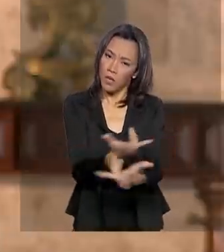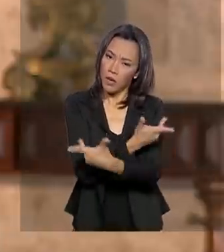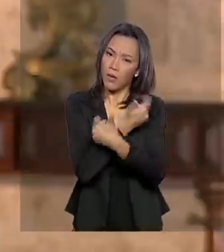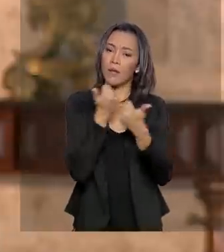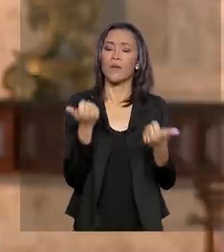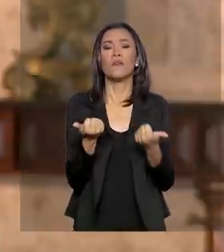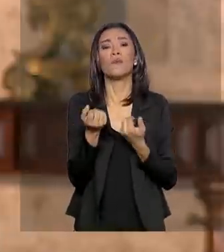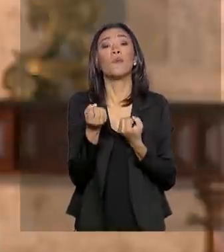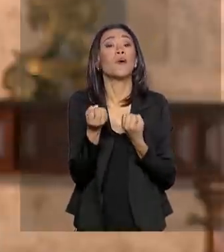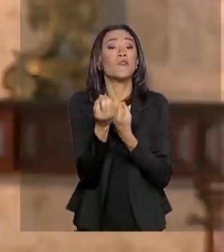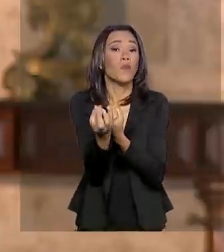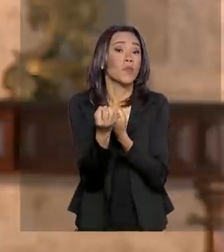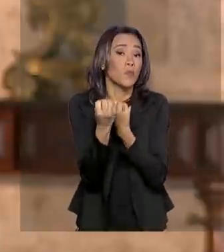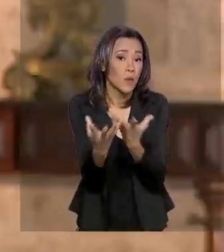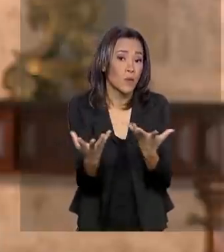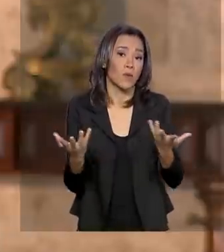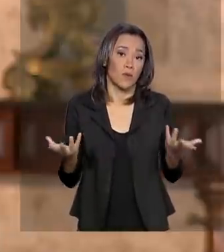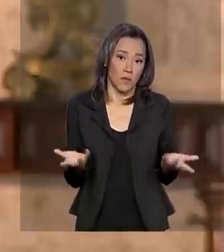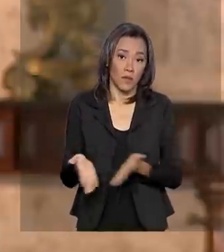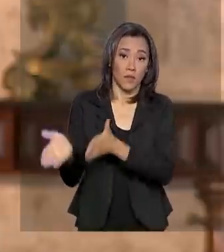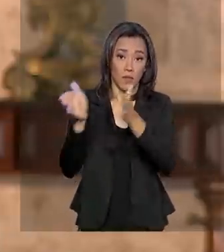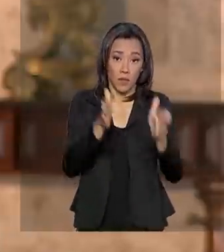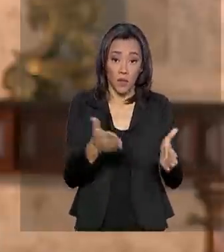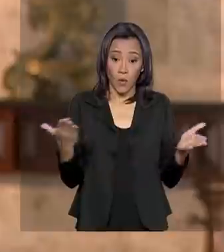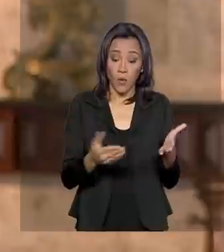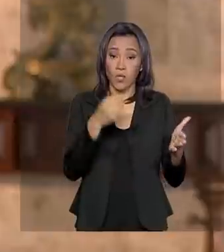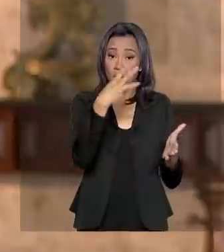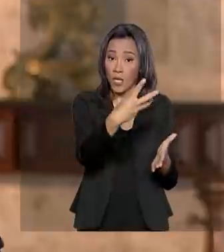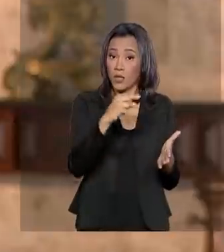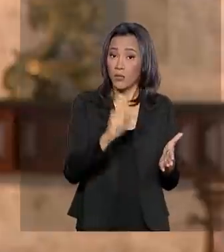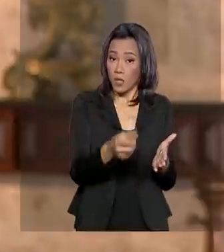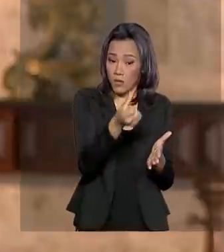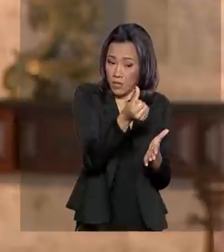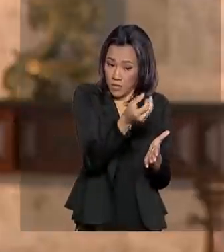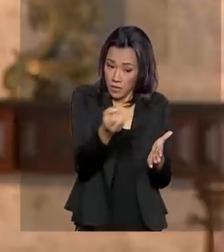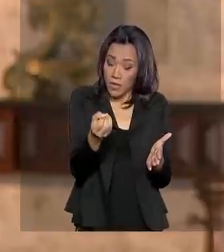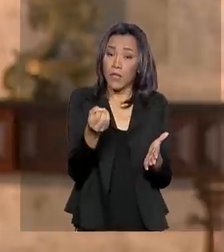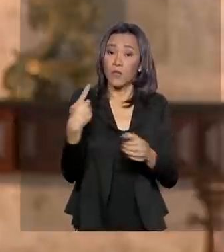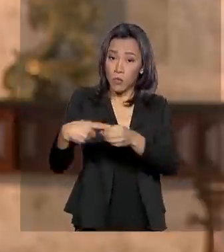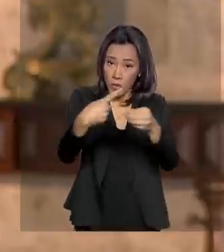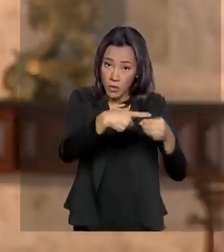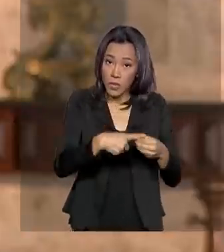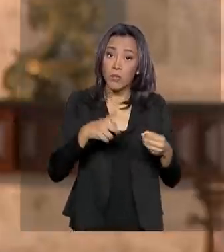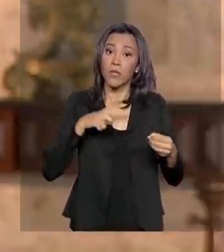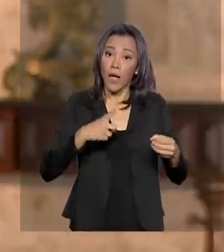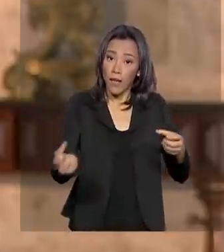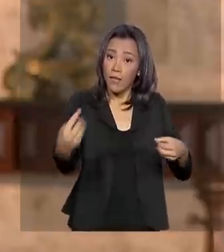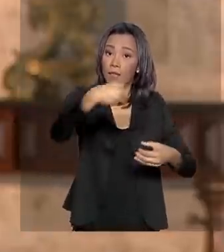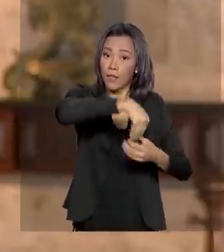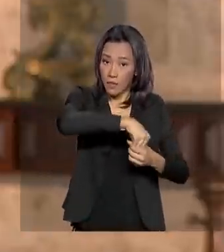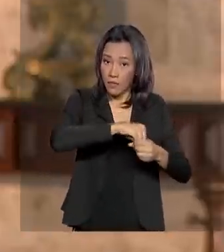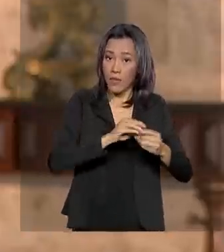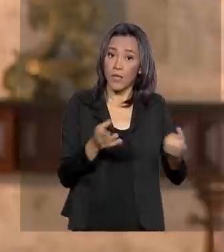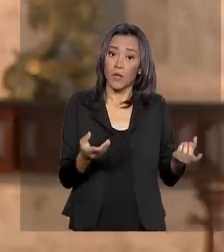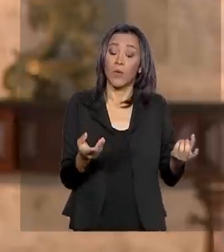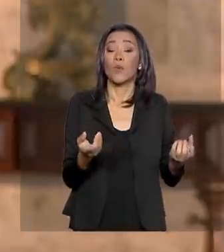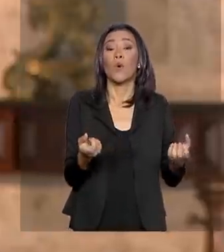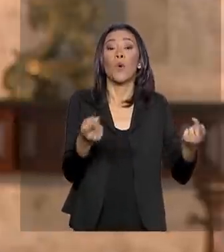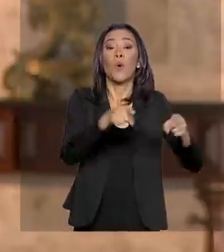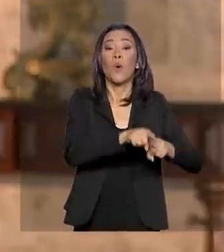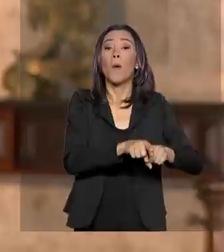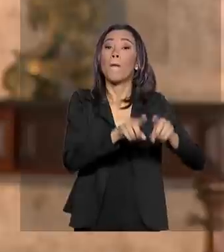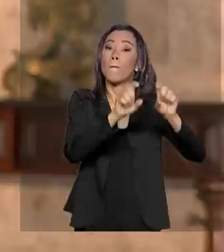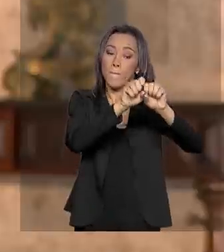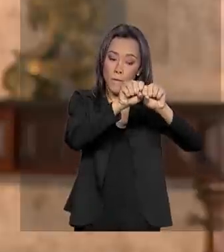das informações. Hoje, 3.600 municípios já fazem parte desse programa de informatização, mas outras